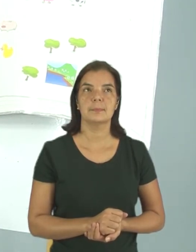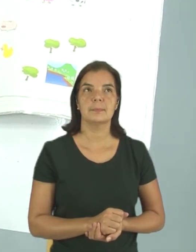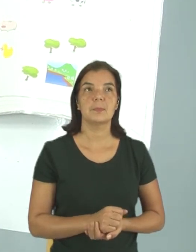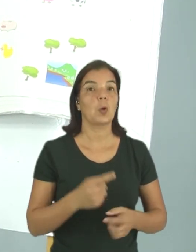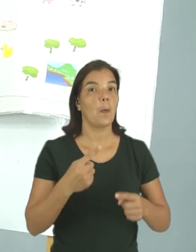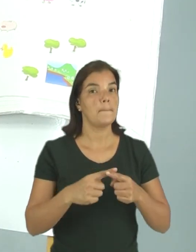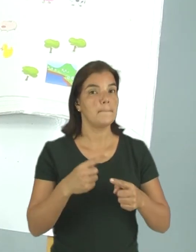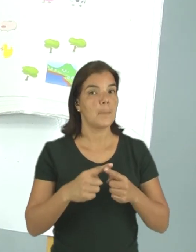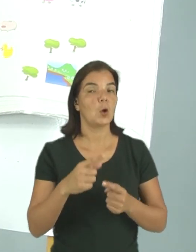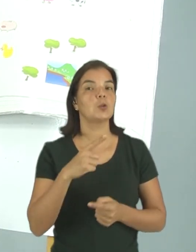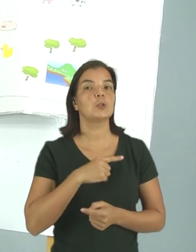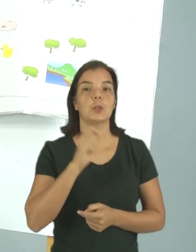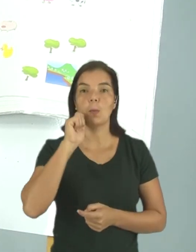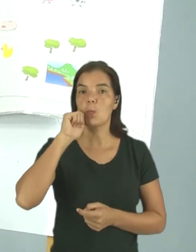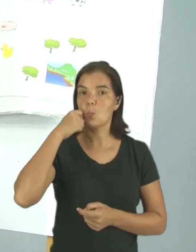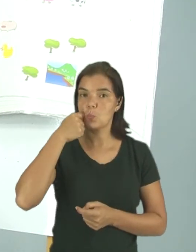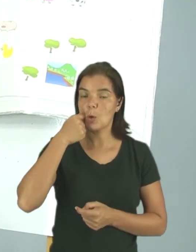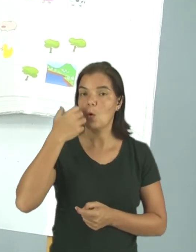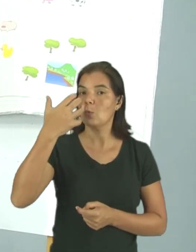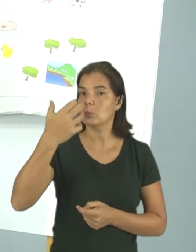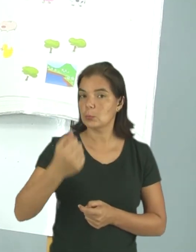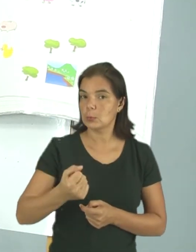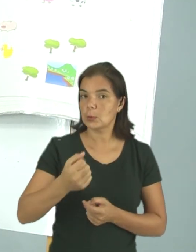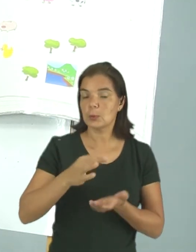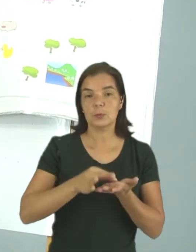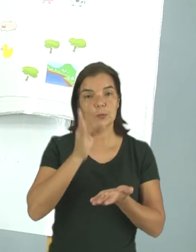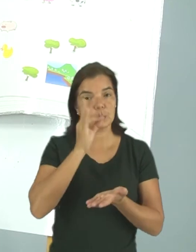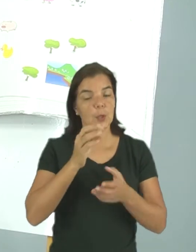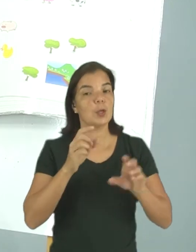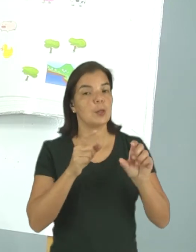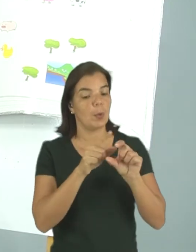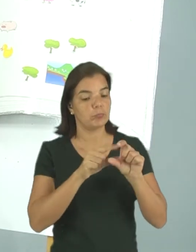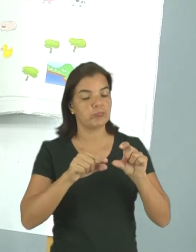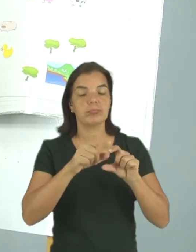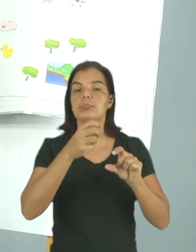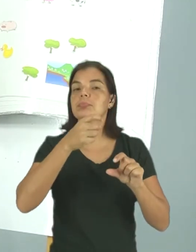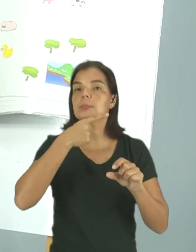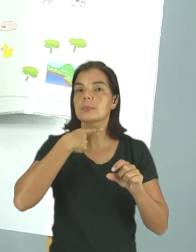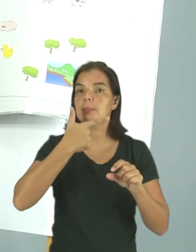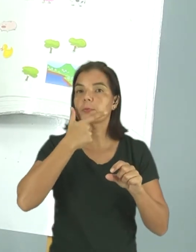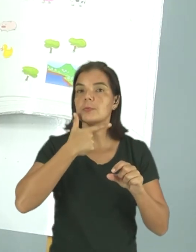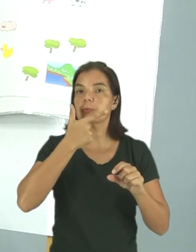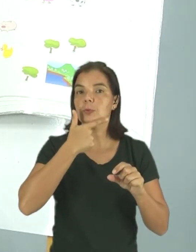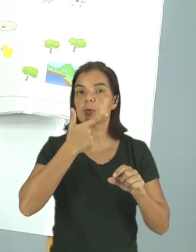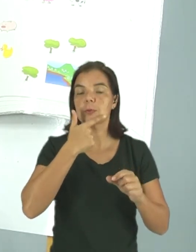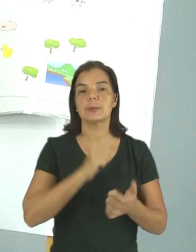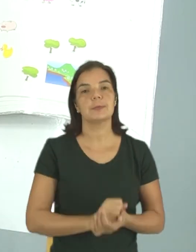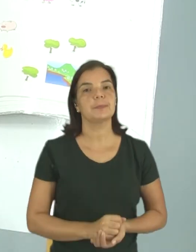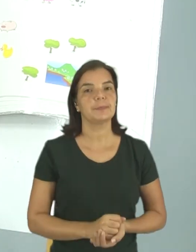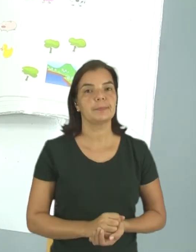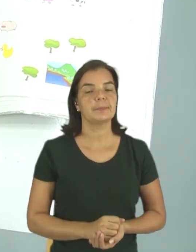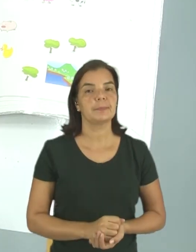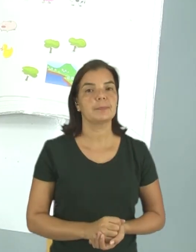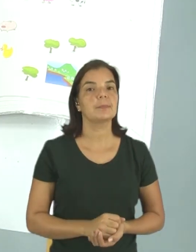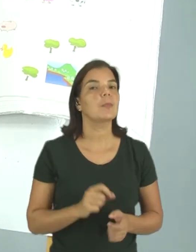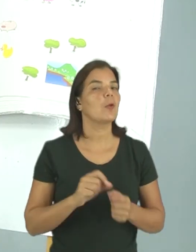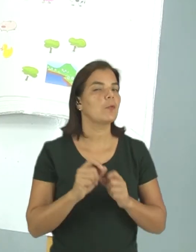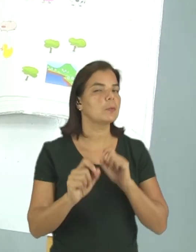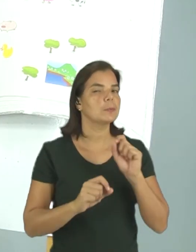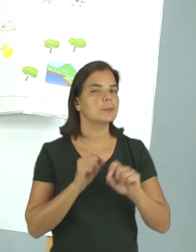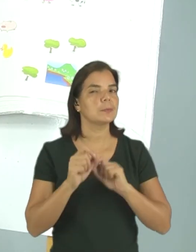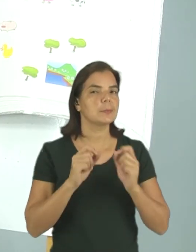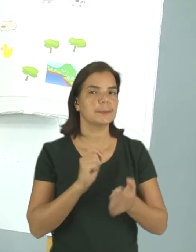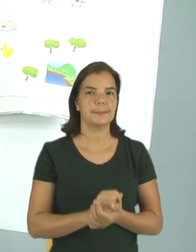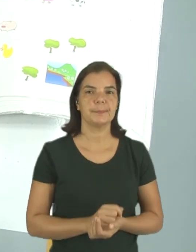Porque onde tem o pão, Leite e a bisnaguinha de queijo. Tem um outro momento que Mila também fez o quê?